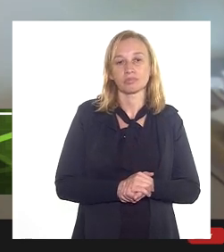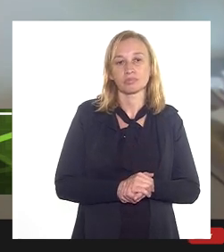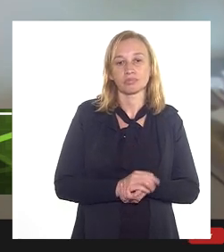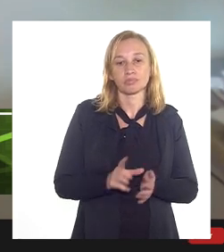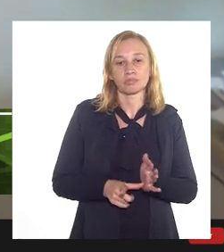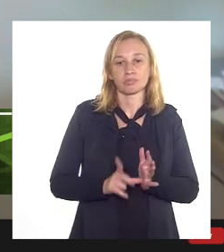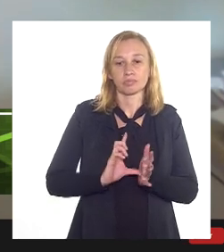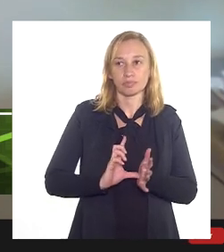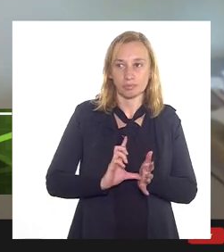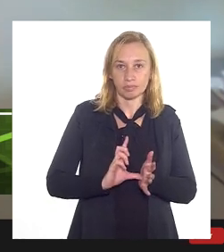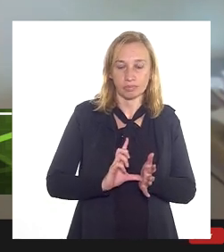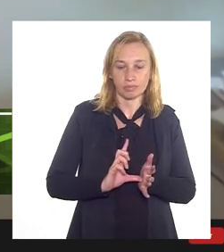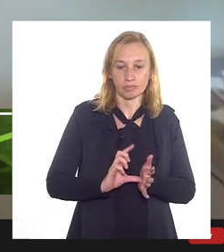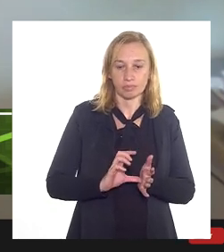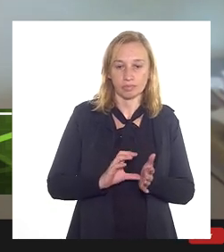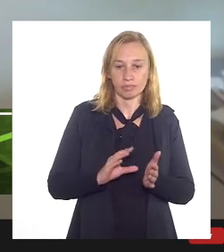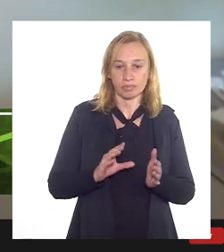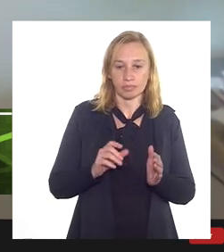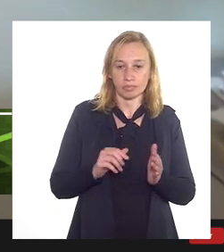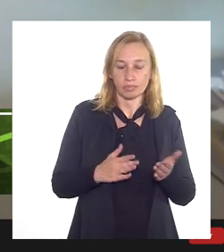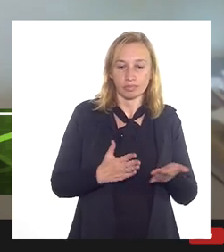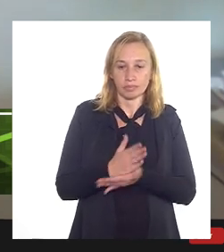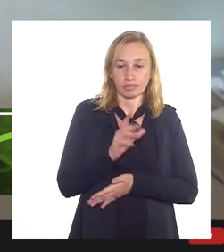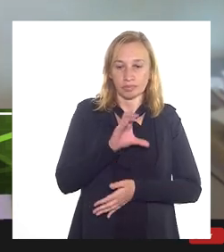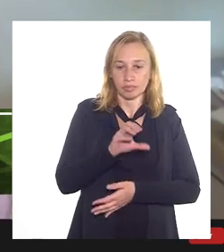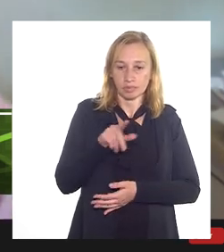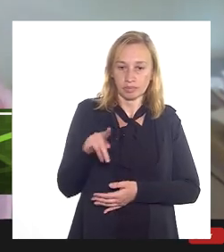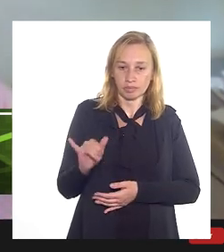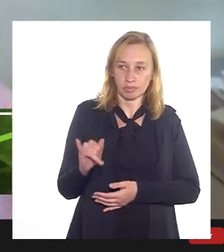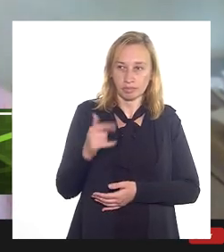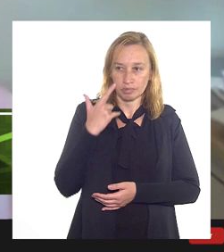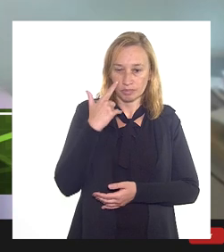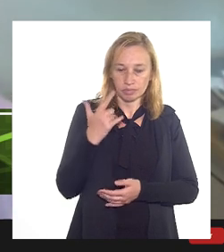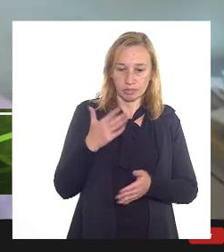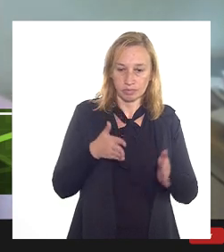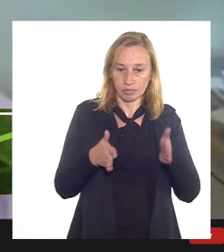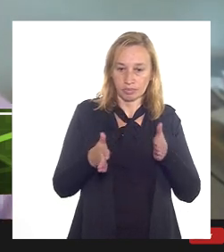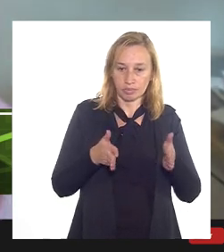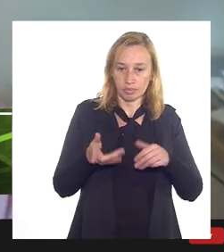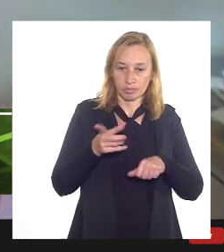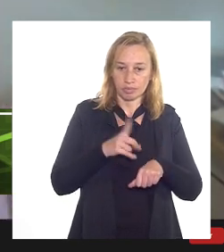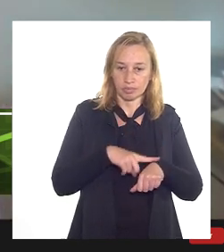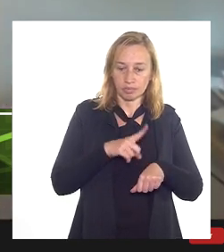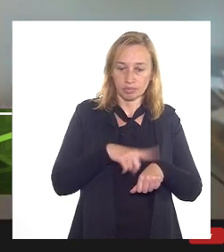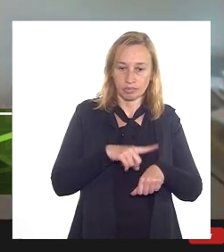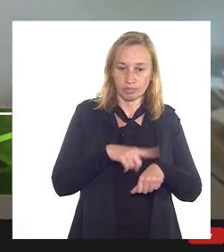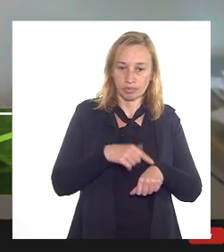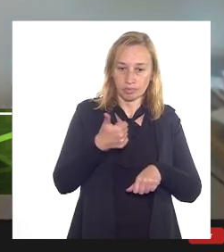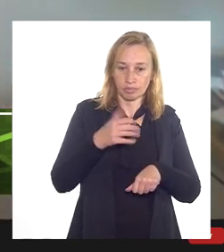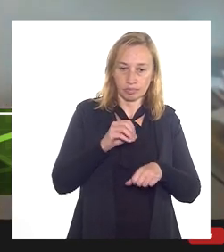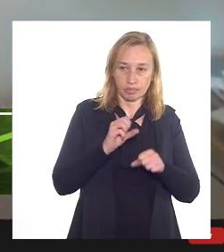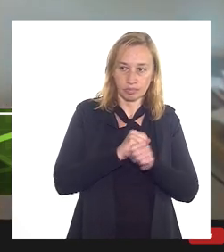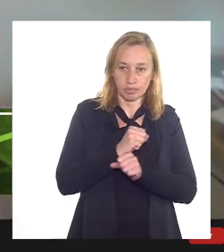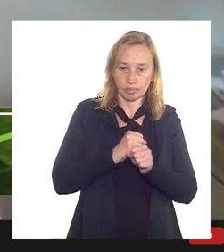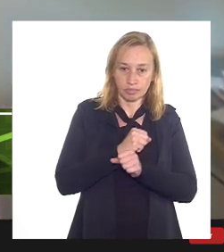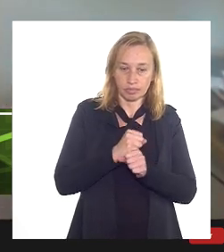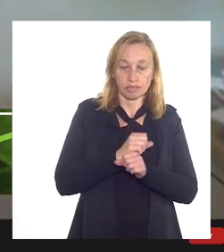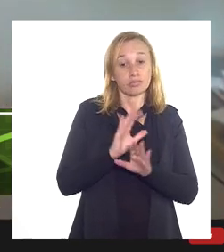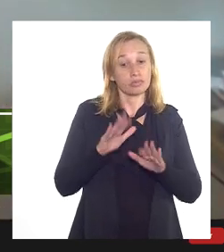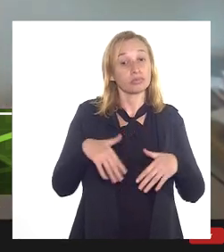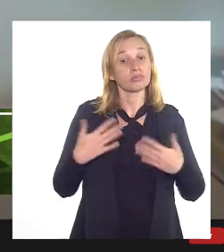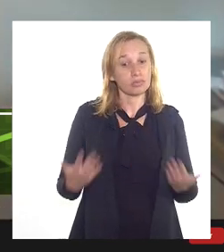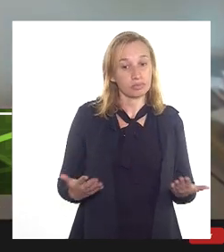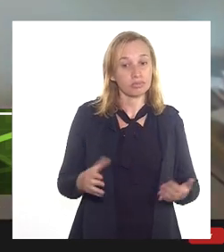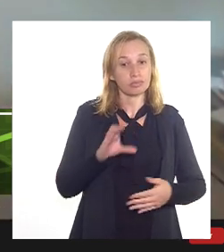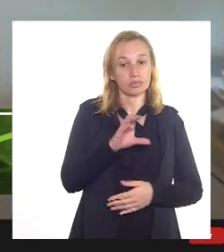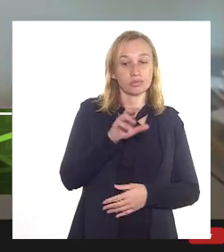antes de aprovar a CPI, verificamos que o prazo decadencial era 10 anos. Então, a CPI